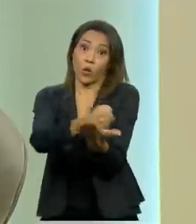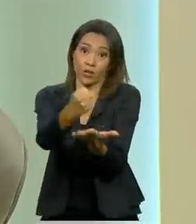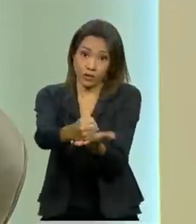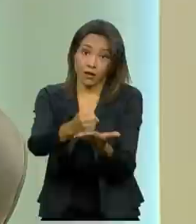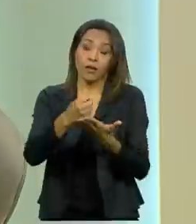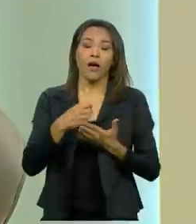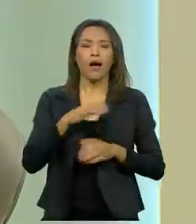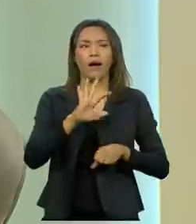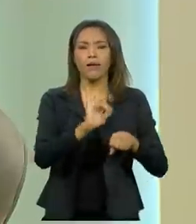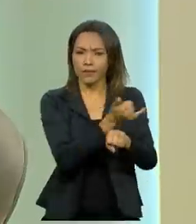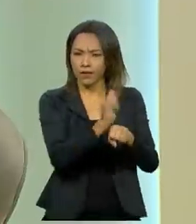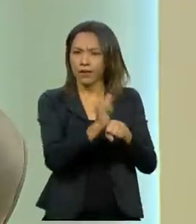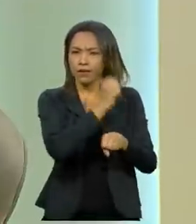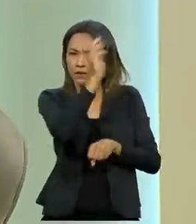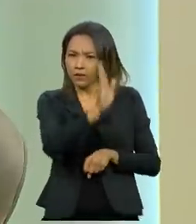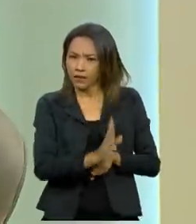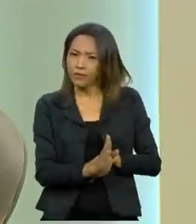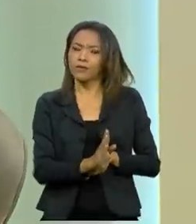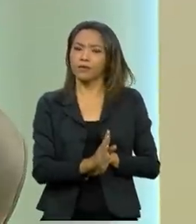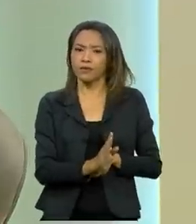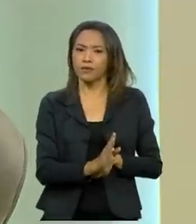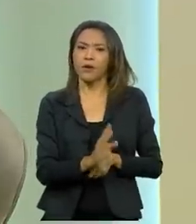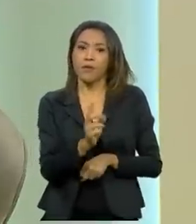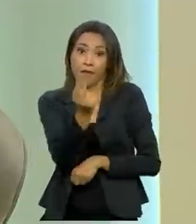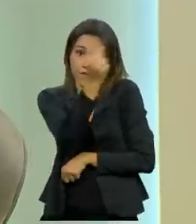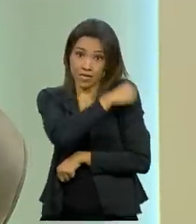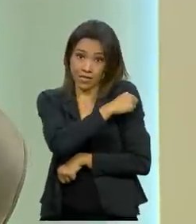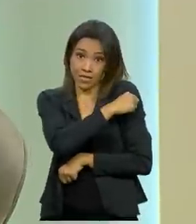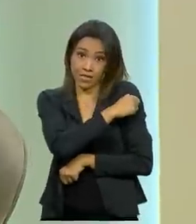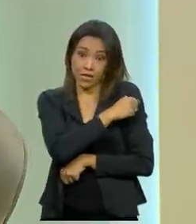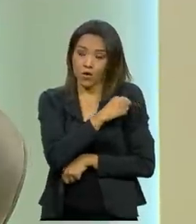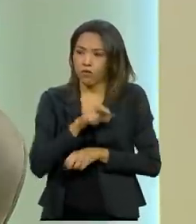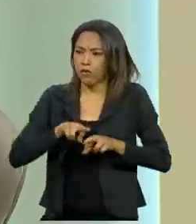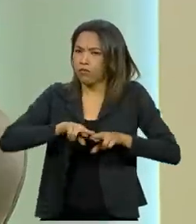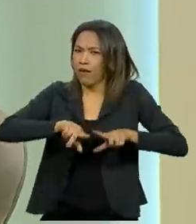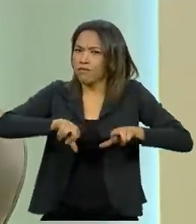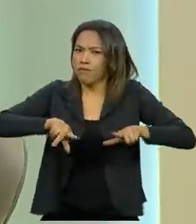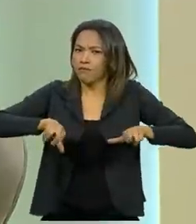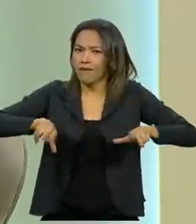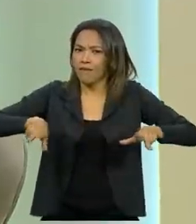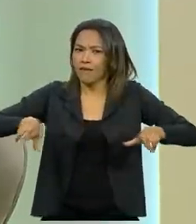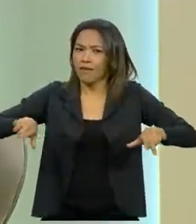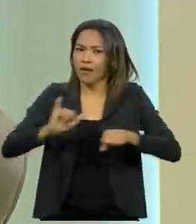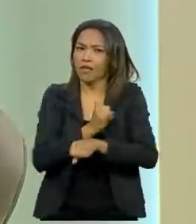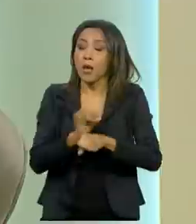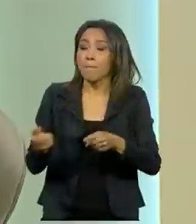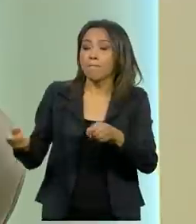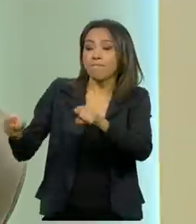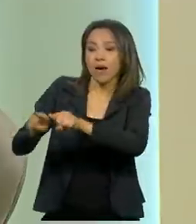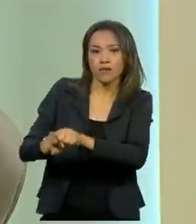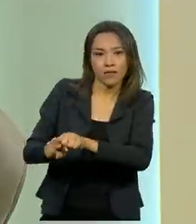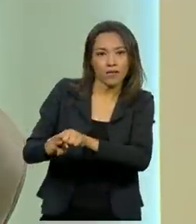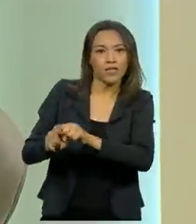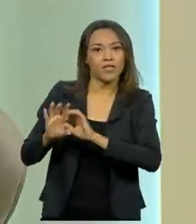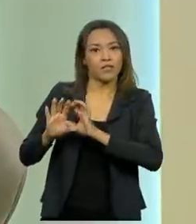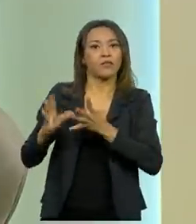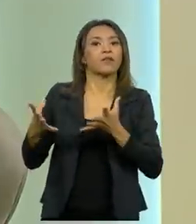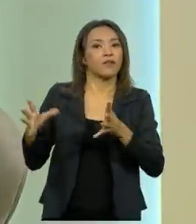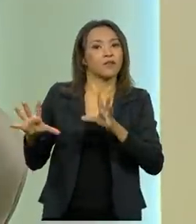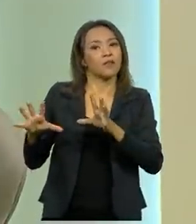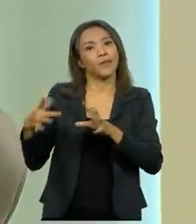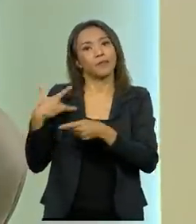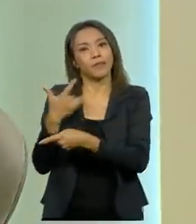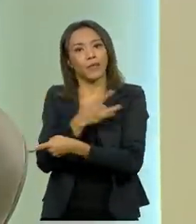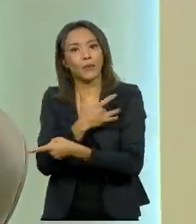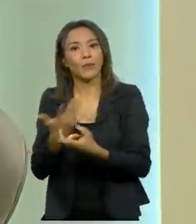adotou para a vacinação foi uma estratégia diversificada, Primeiro, parcerias com organismos multilaterais da